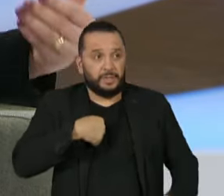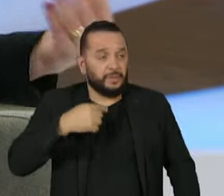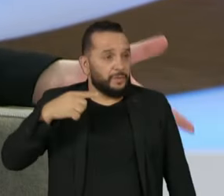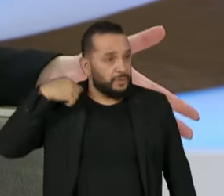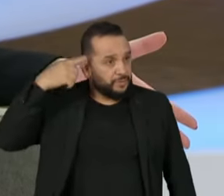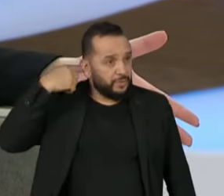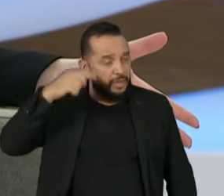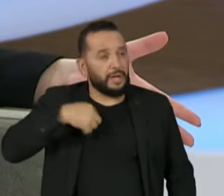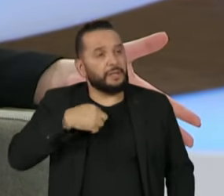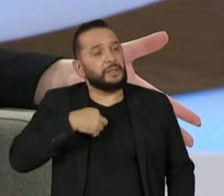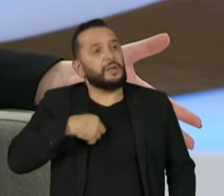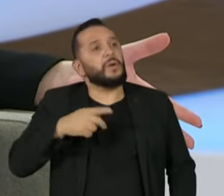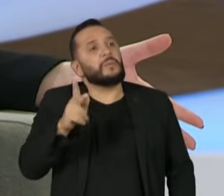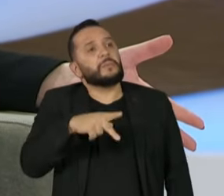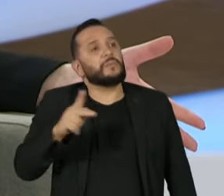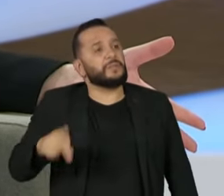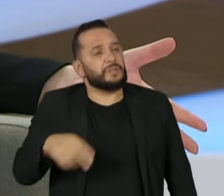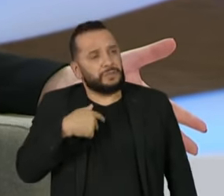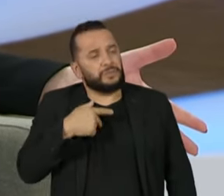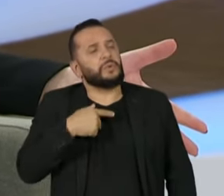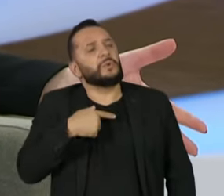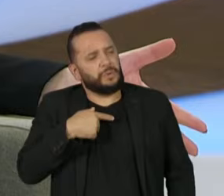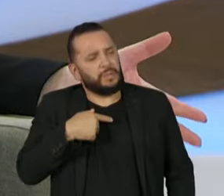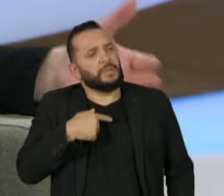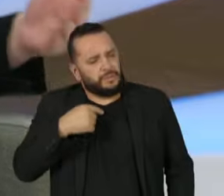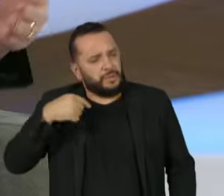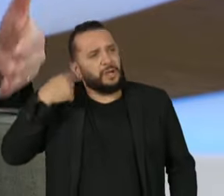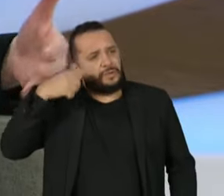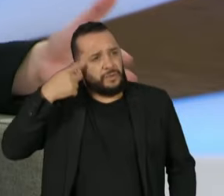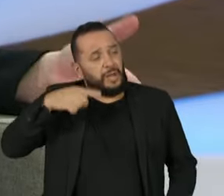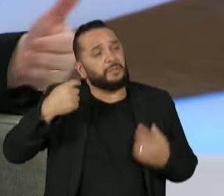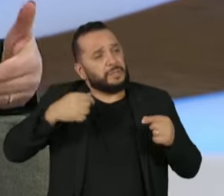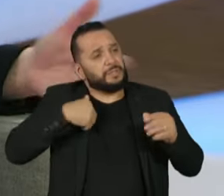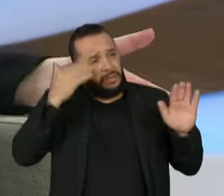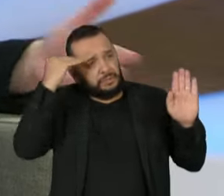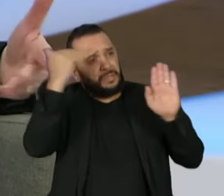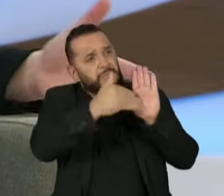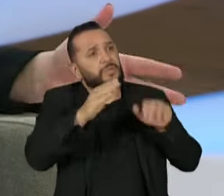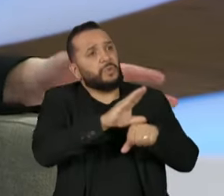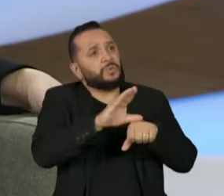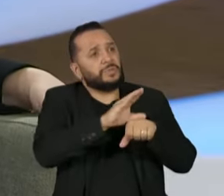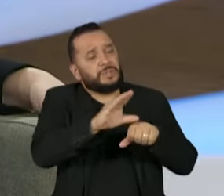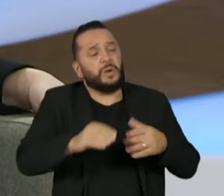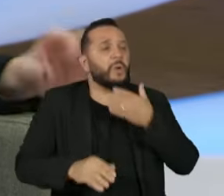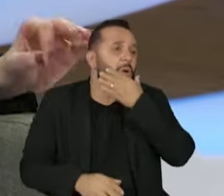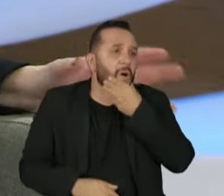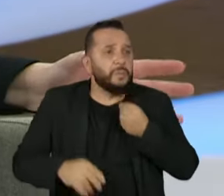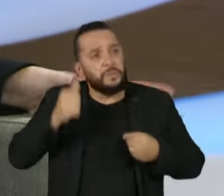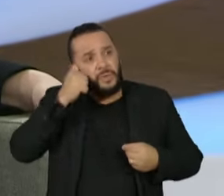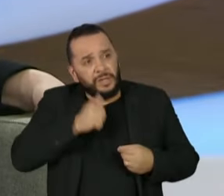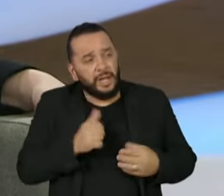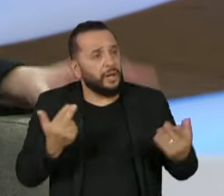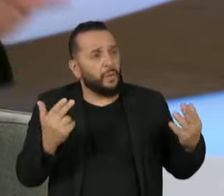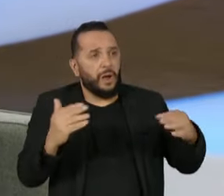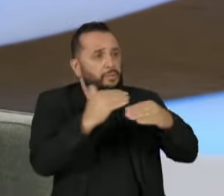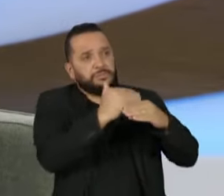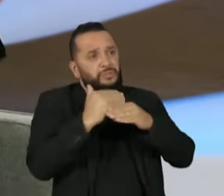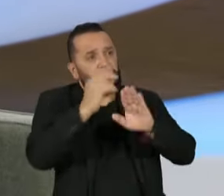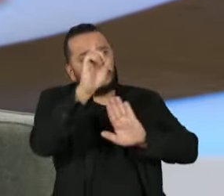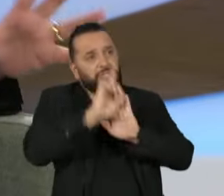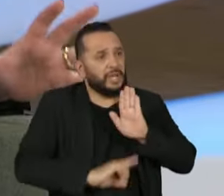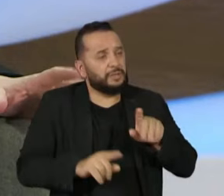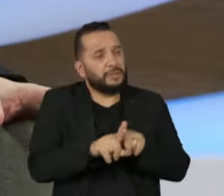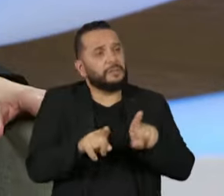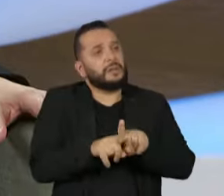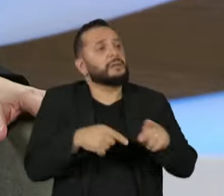professora de direito e acho que a Constituição Federal precisa ser cumprida acima de tudo. Homens e mulheres são iguais em direitos e obrigações. Ponto final. E